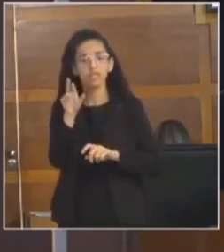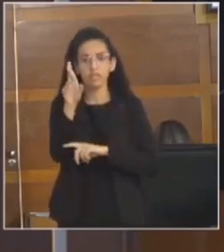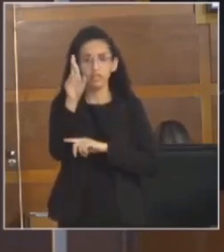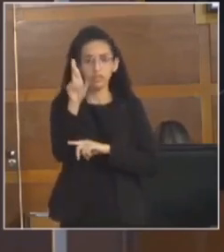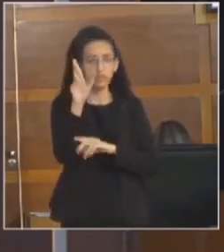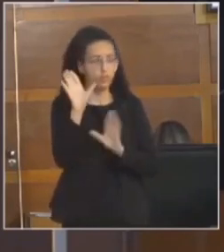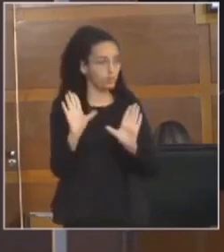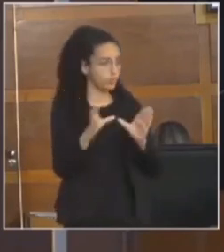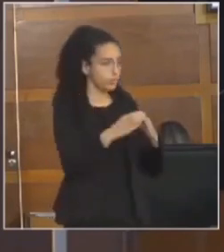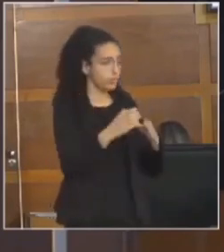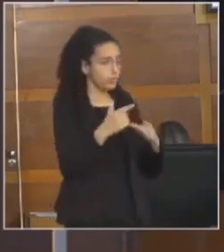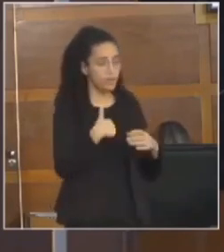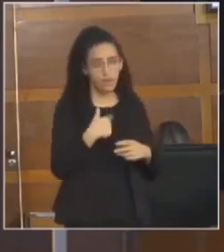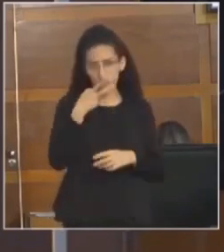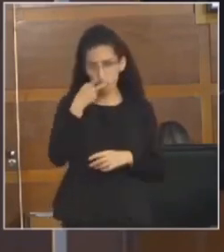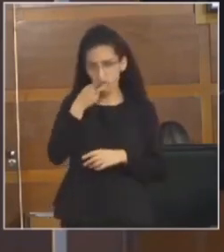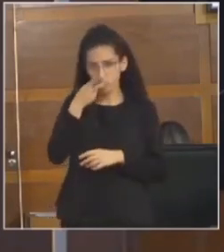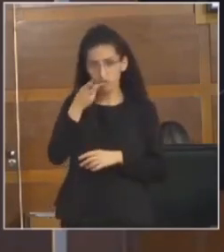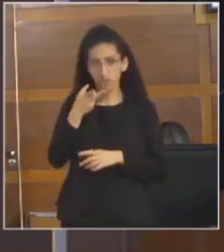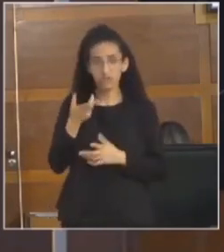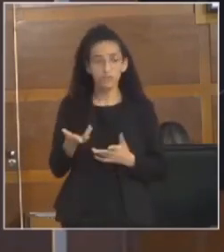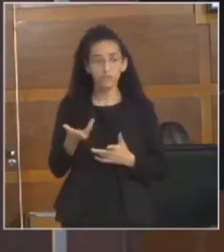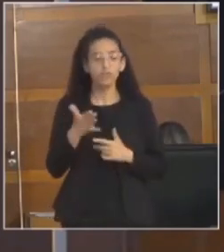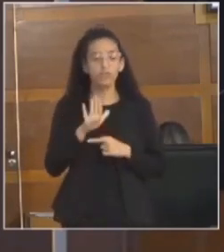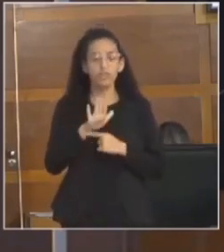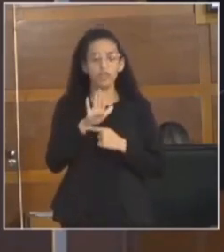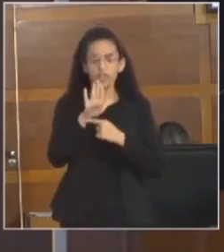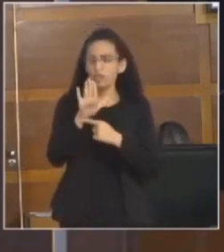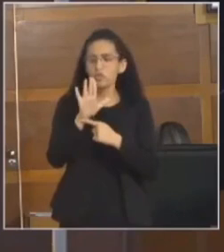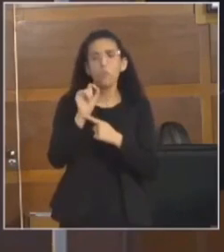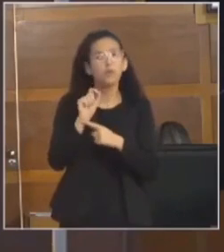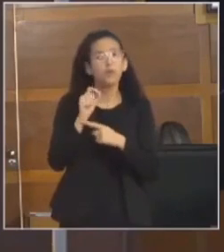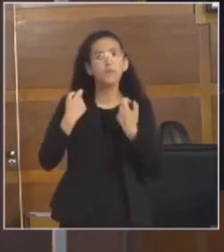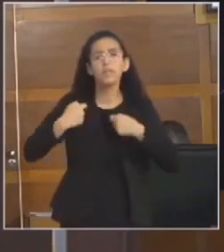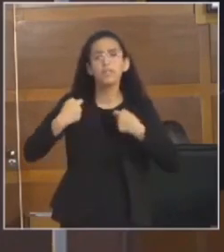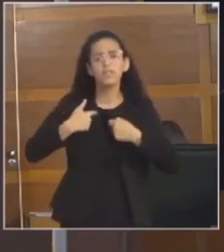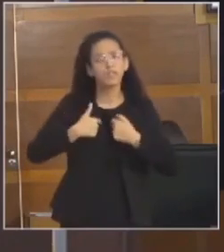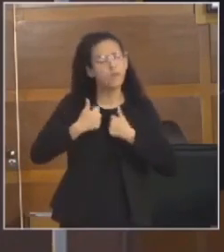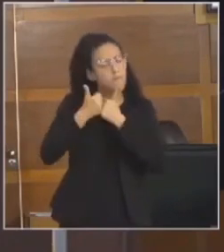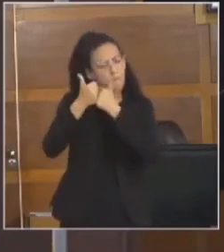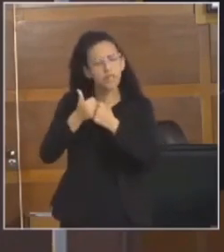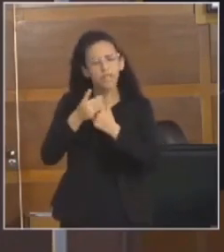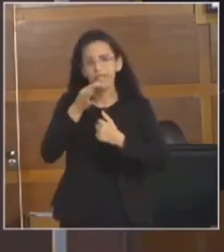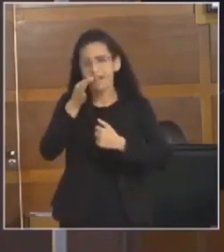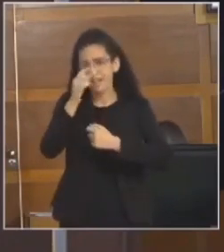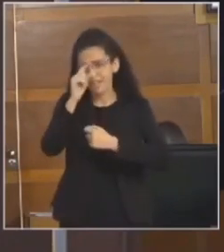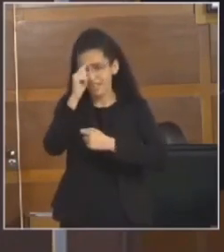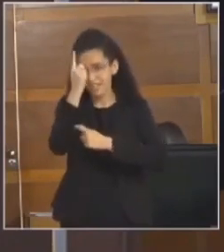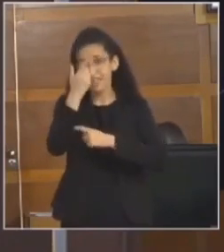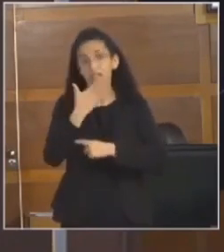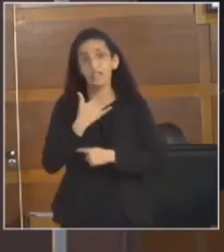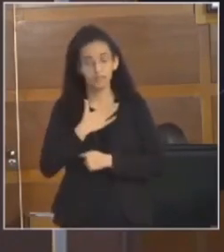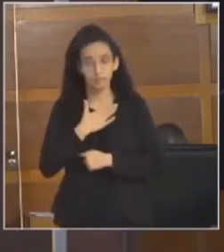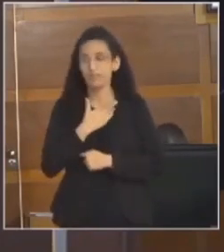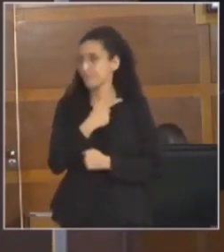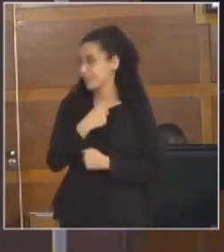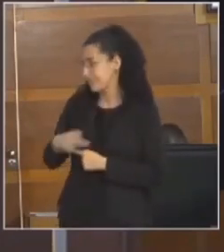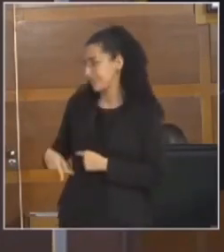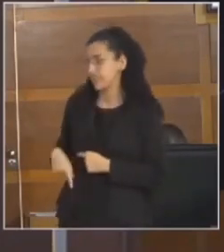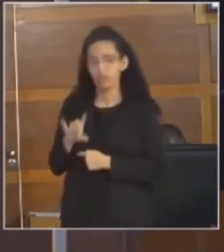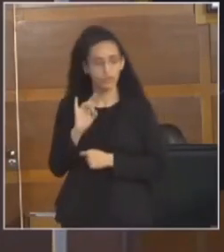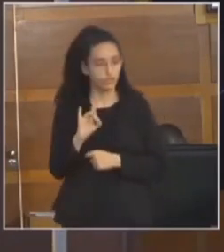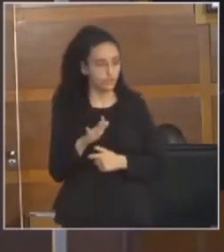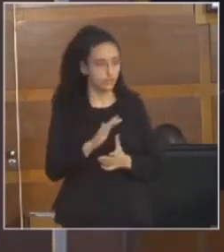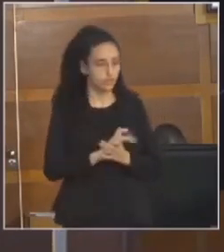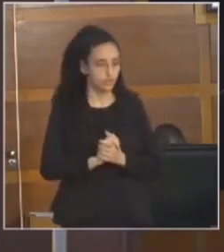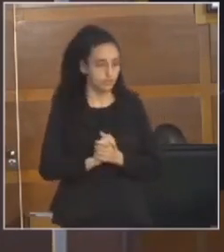falam pela categoria. Enquanto parlamentar, eu estou aqui para auxiliar no que for preciso e para contribuir com as minhas ideias. Então, presidente, era